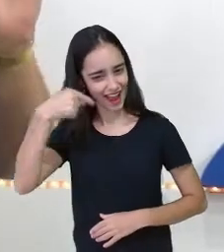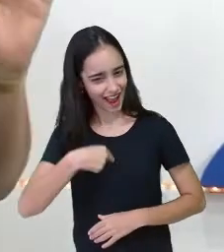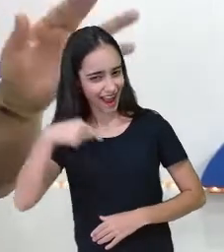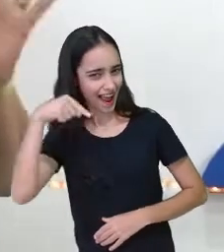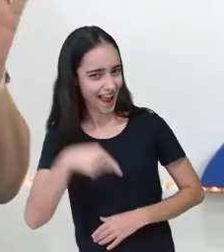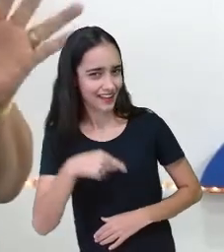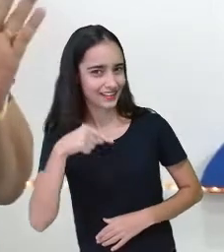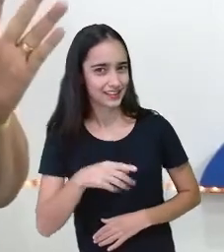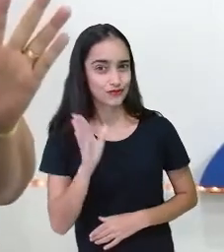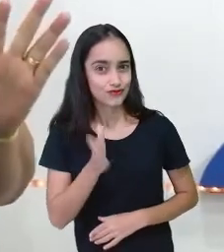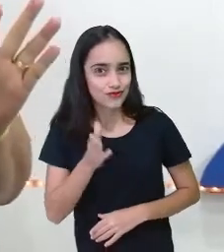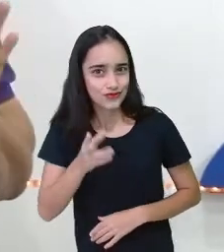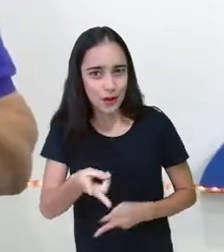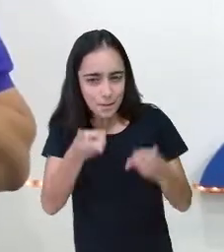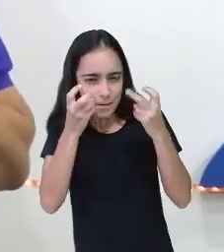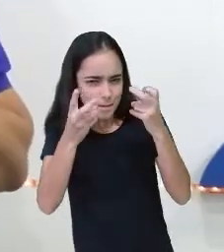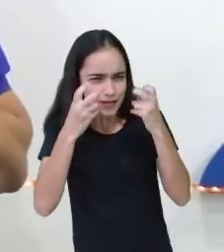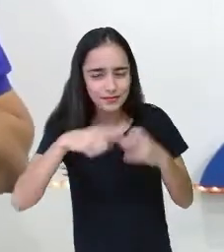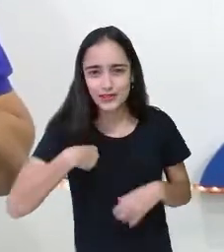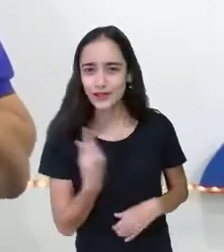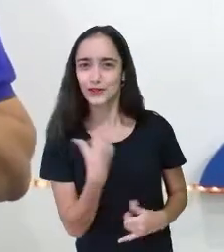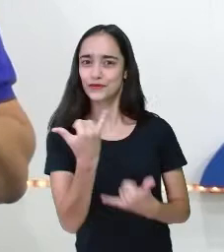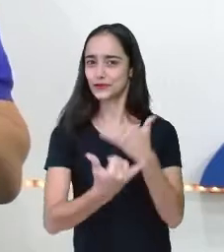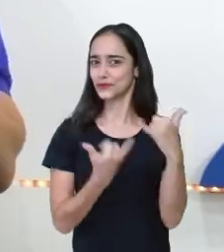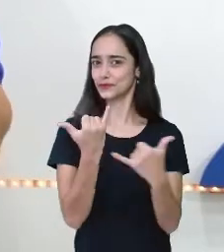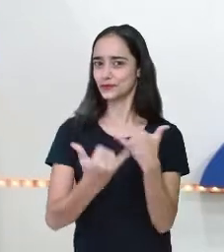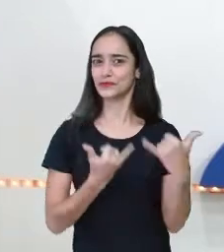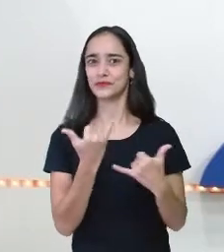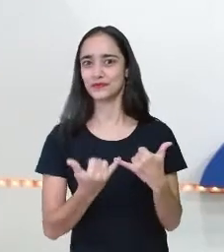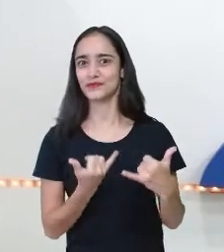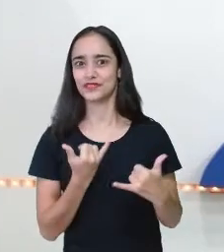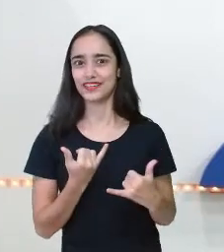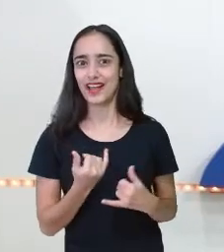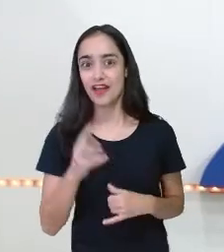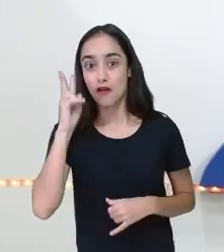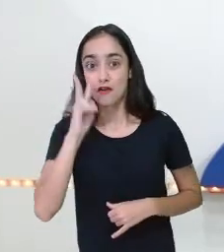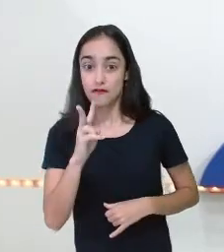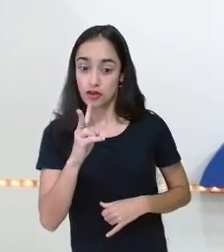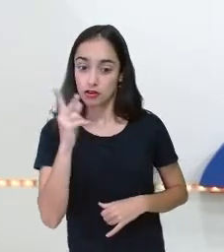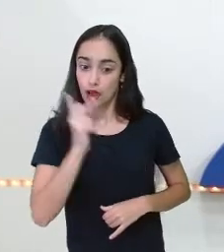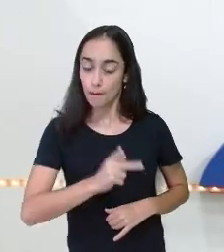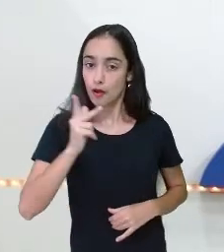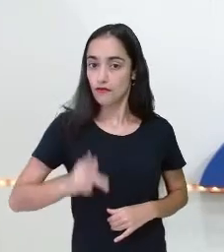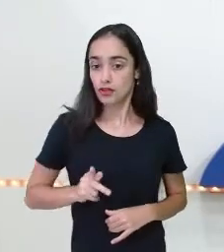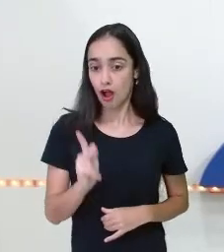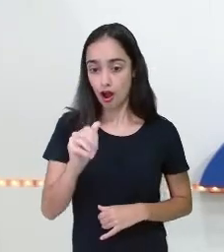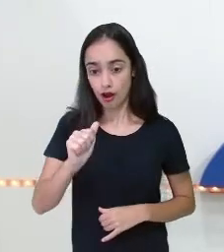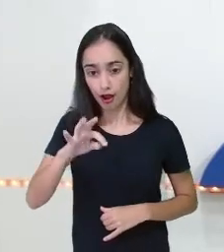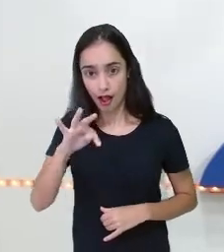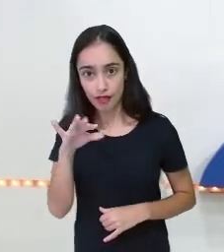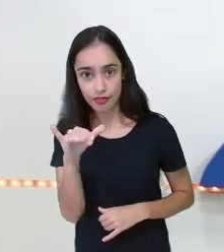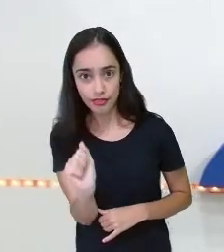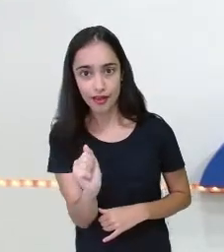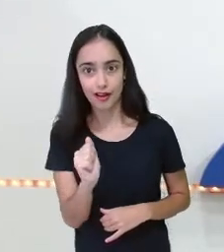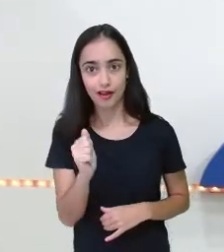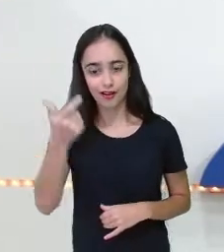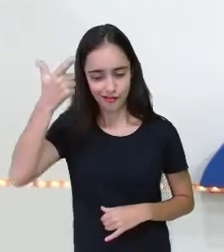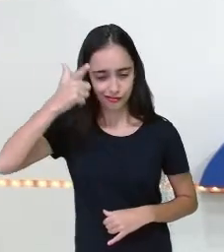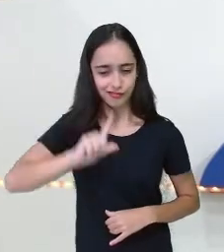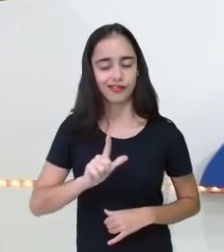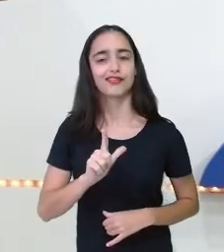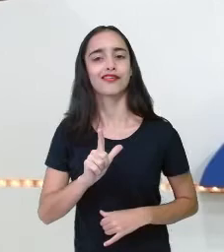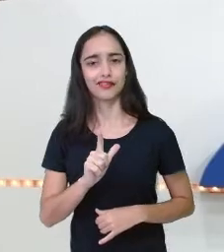vi que vamos jogar! Vi que a professora Cátia ganhou da senhora na última aula, mas professora